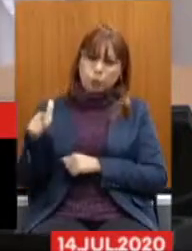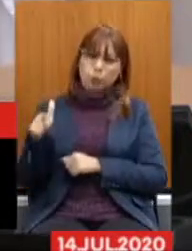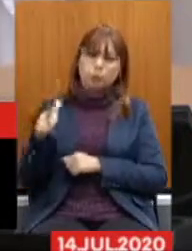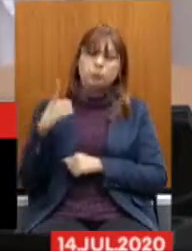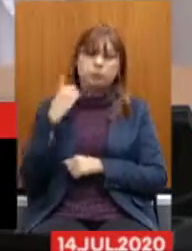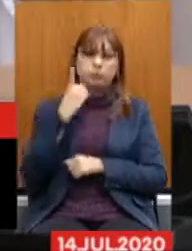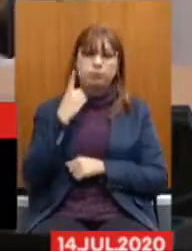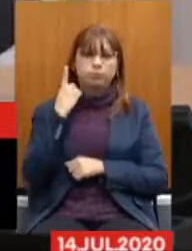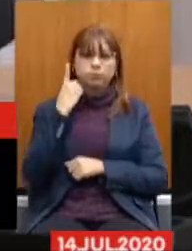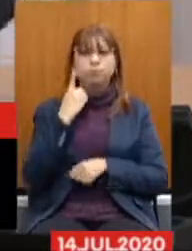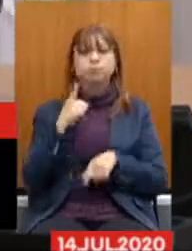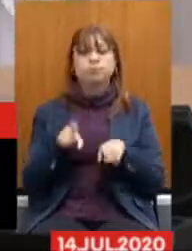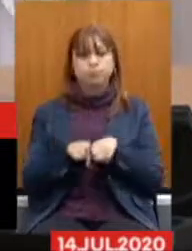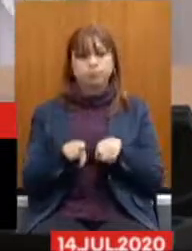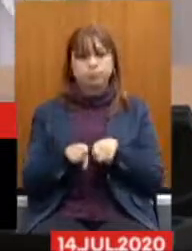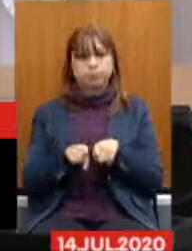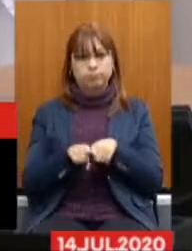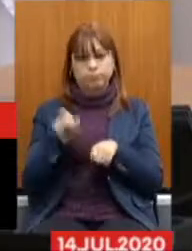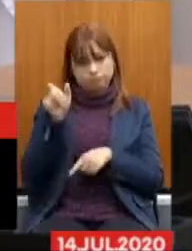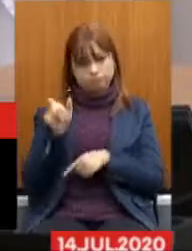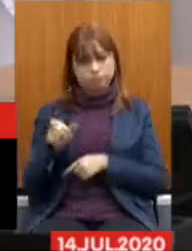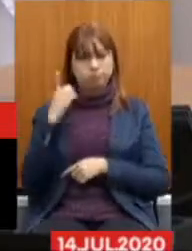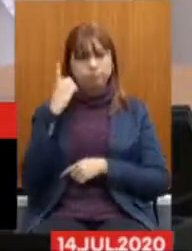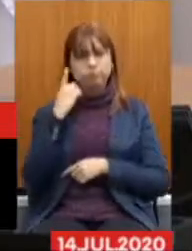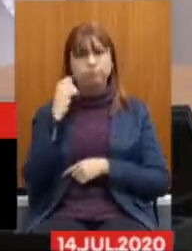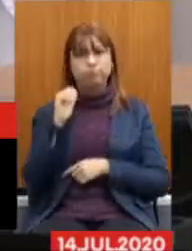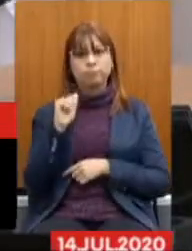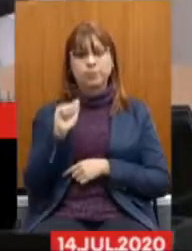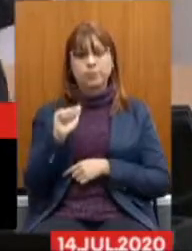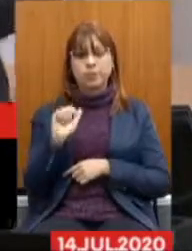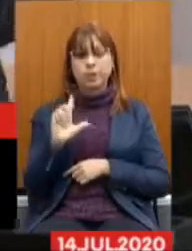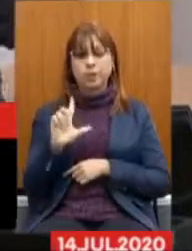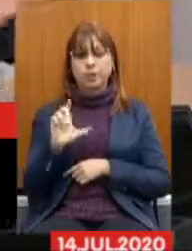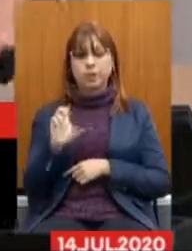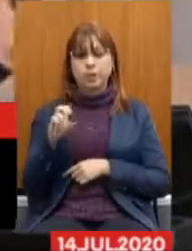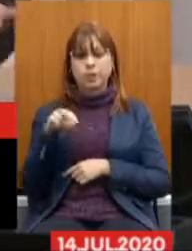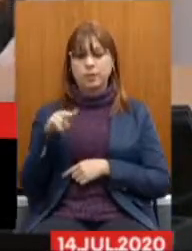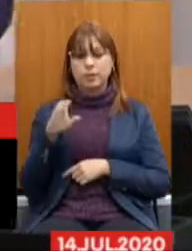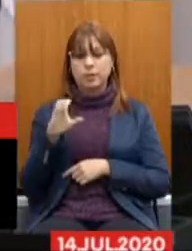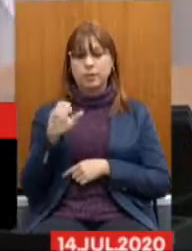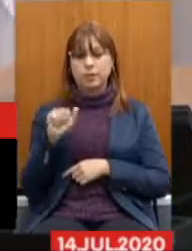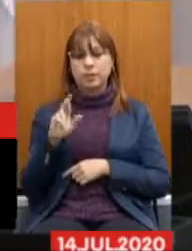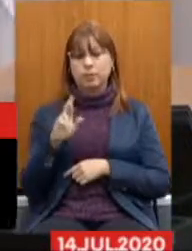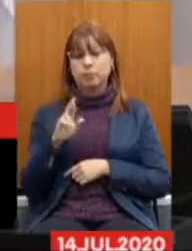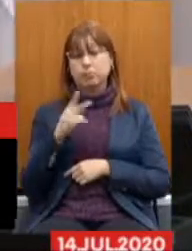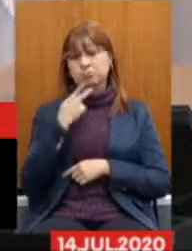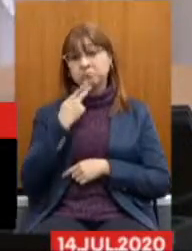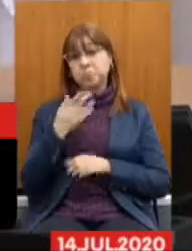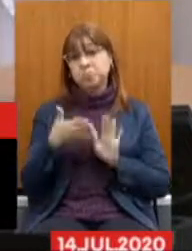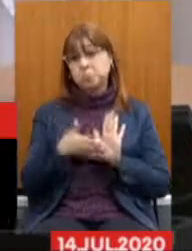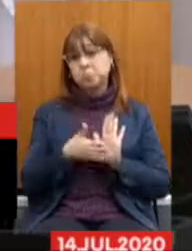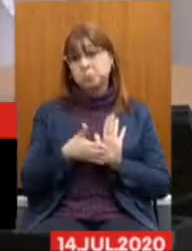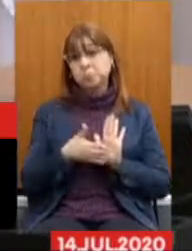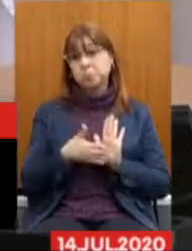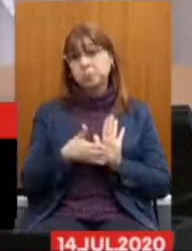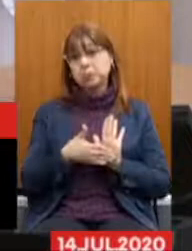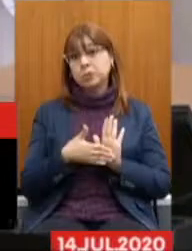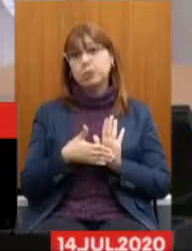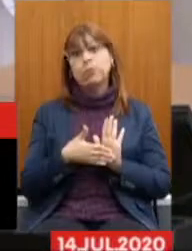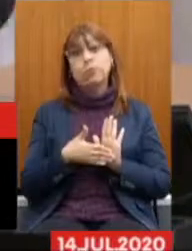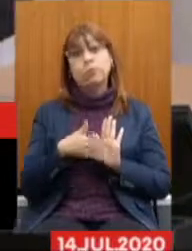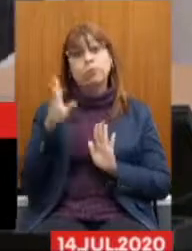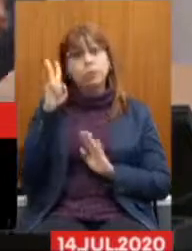inclusive o próprio deputado Alencar, acabou de colocar aí uma proposta lembrando dos